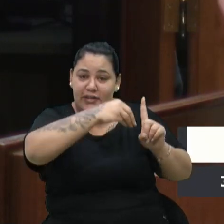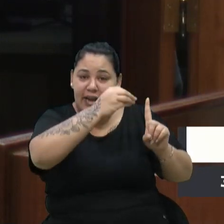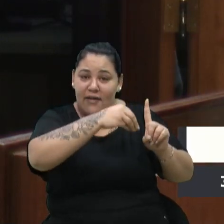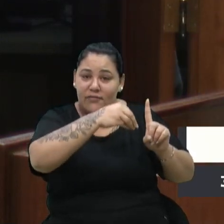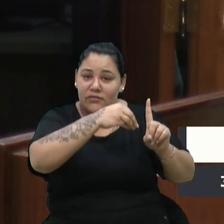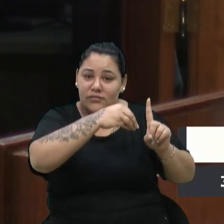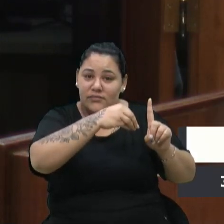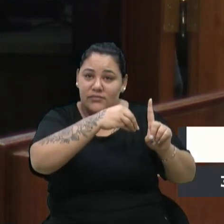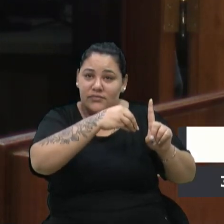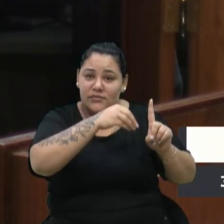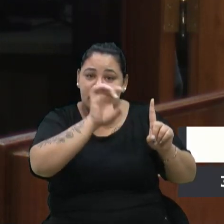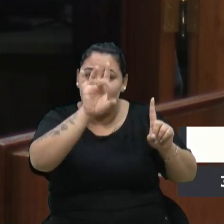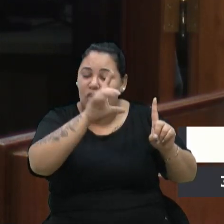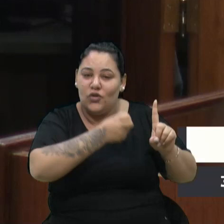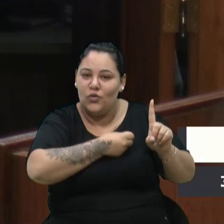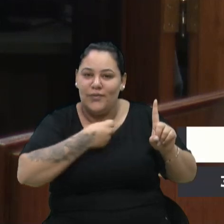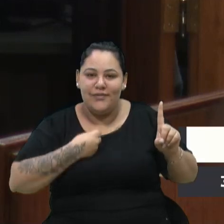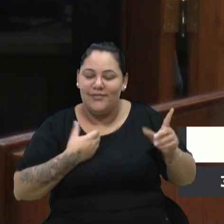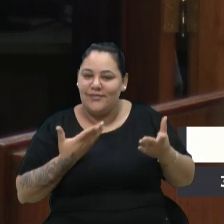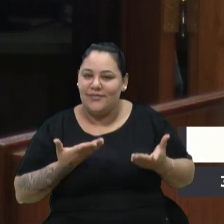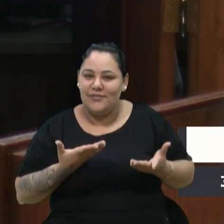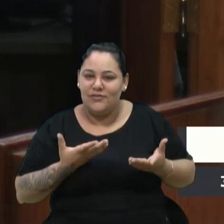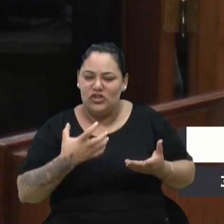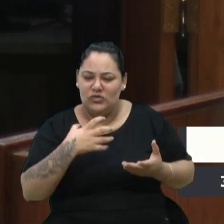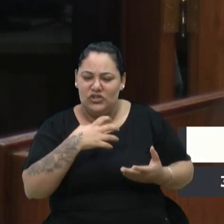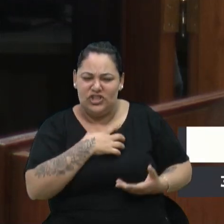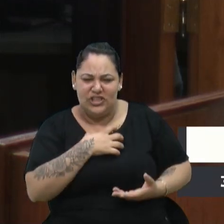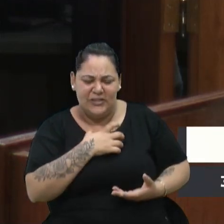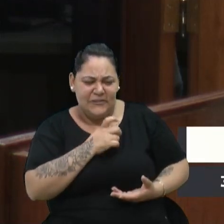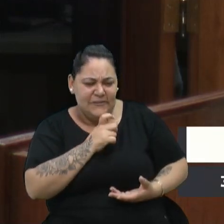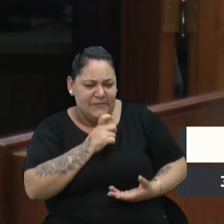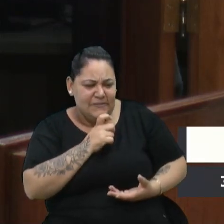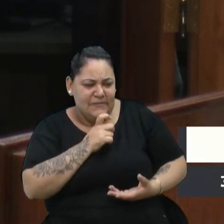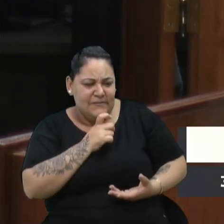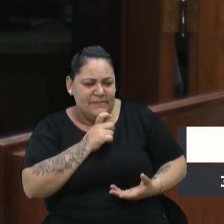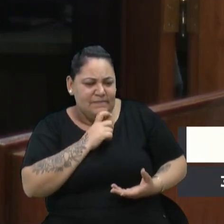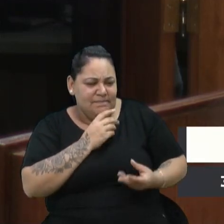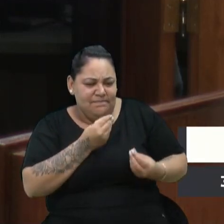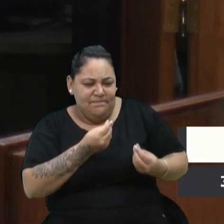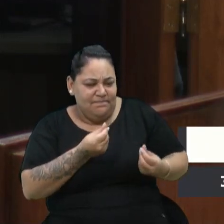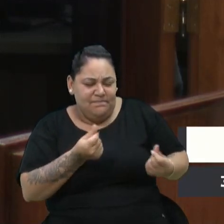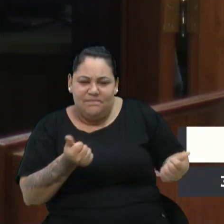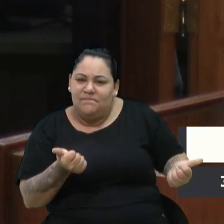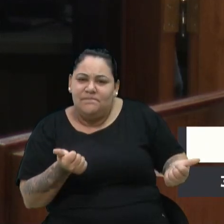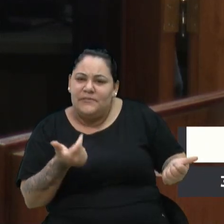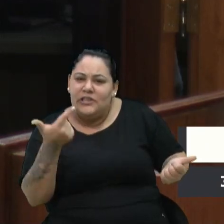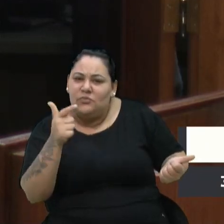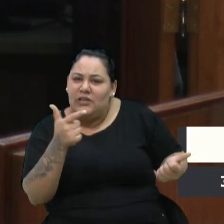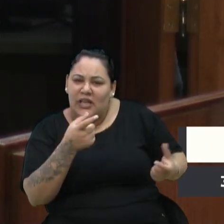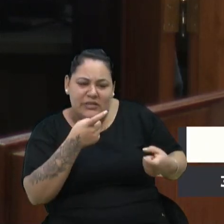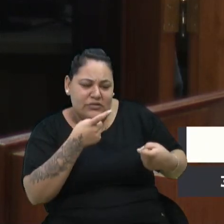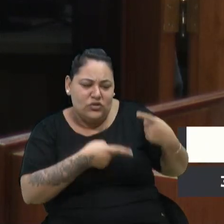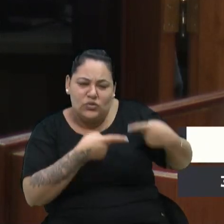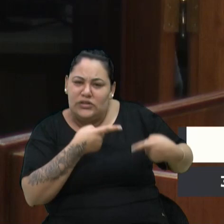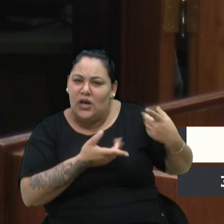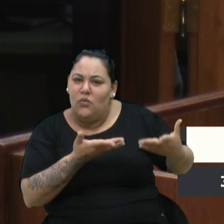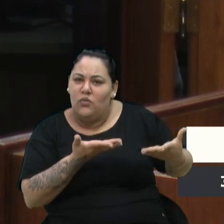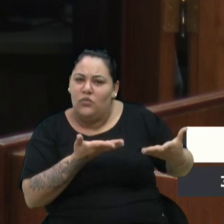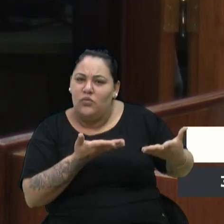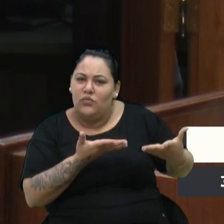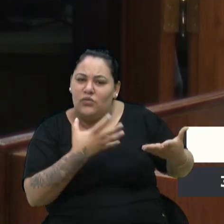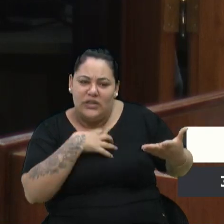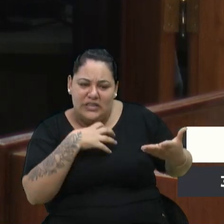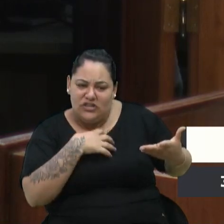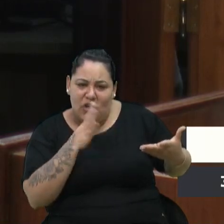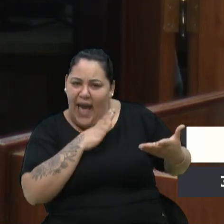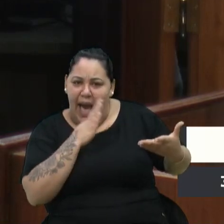os números, de forma fria, sem nenhuma discussão. E esse caso também foi desse jeito. Ou seja,